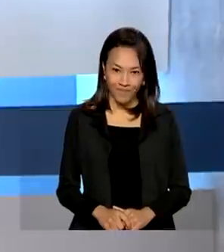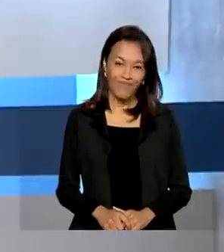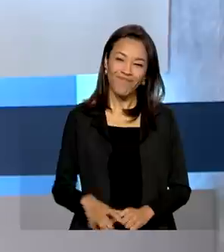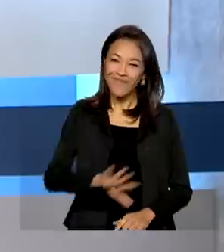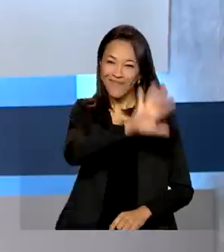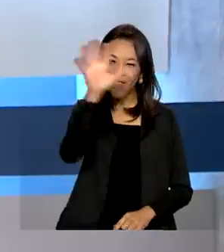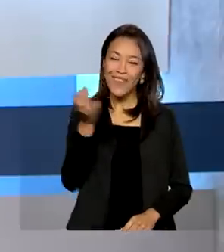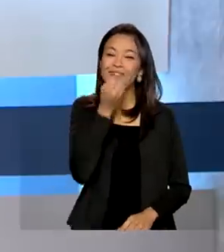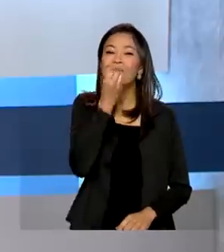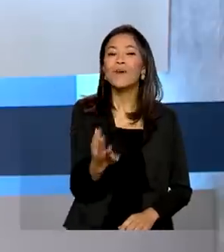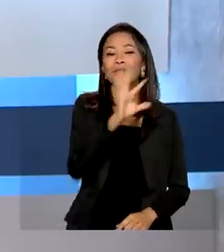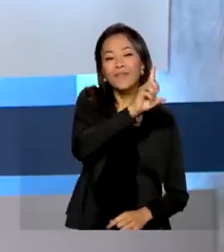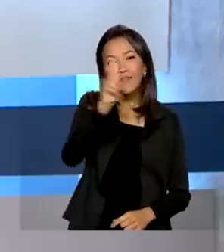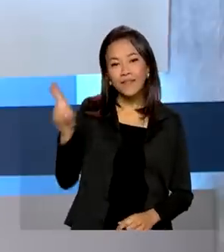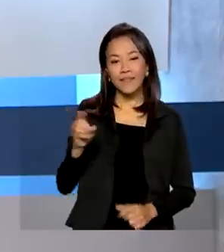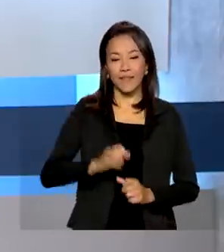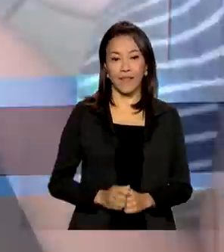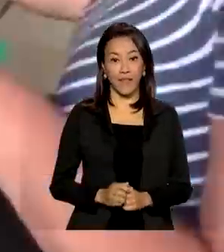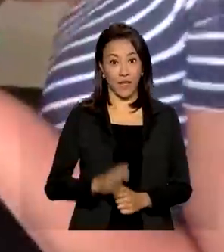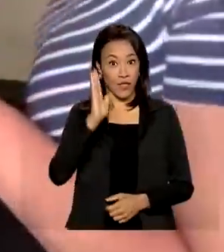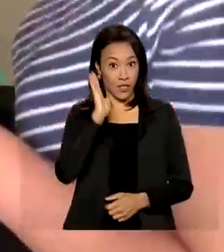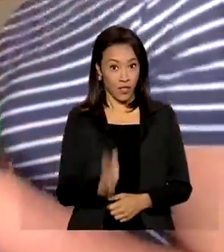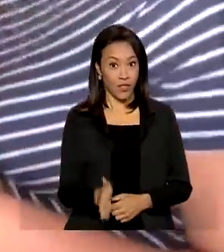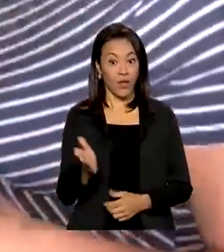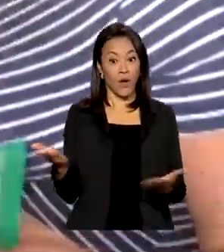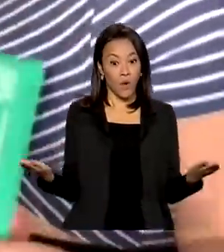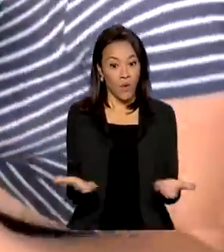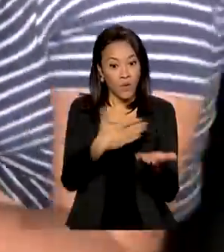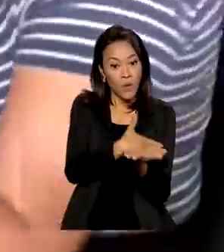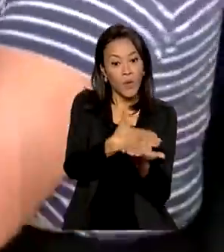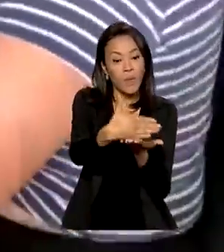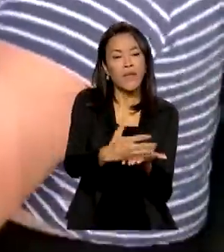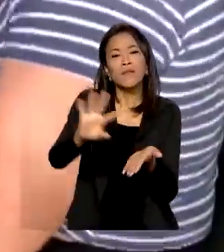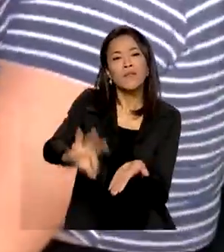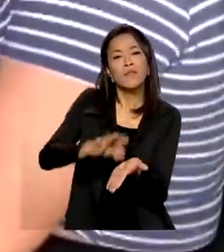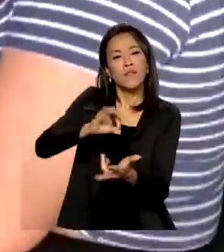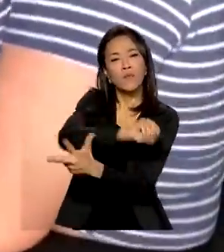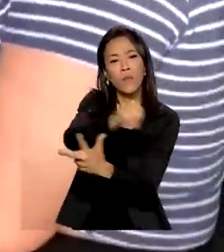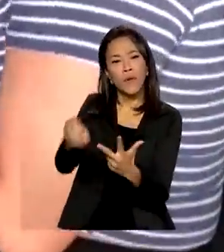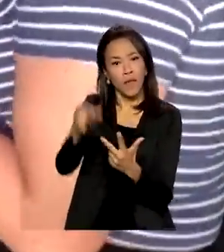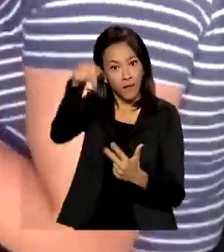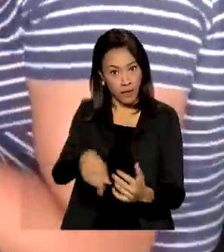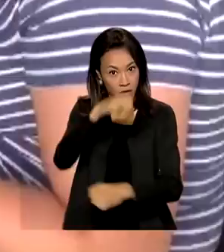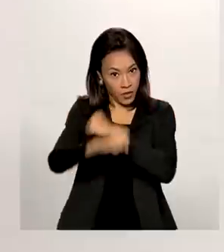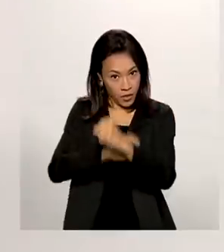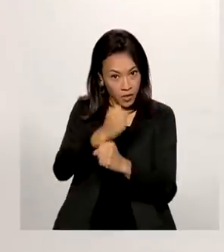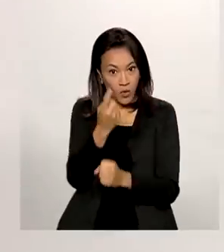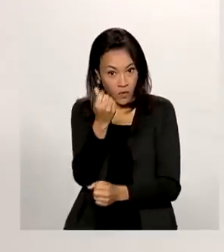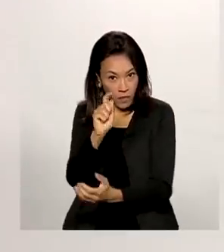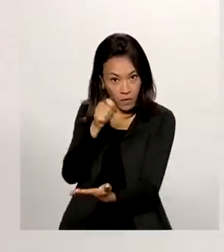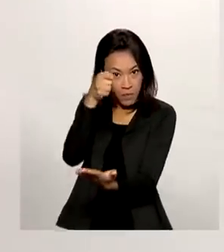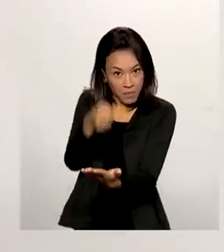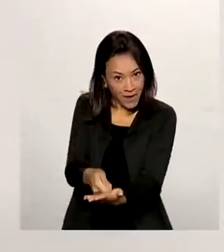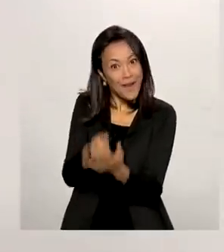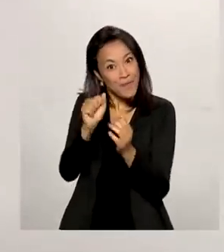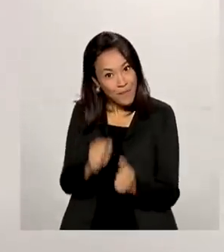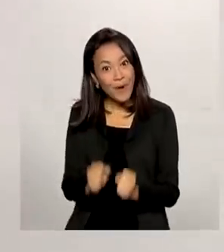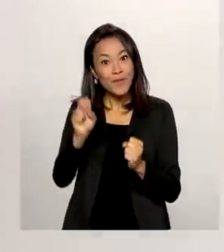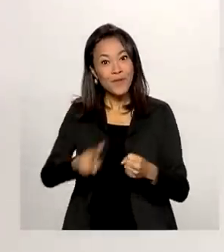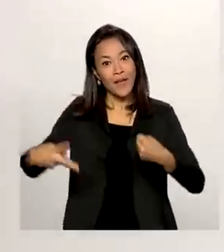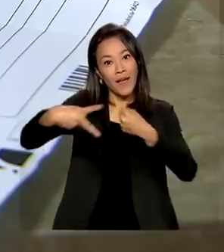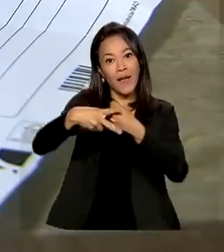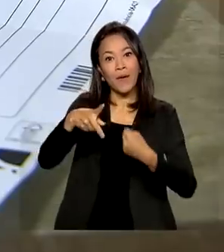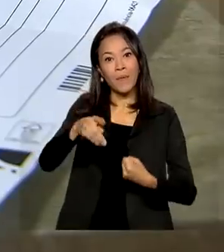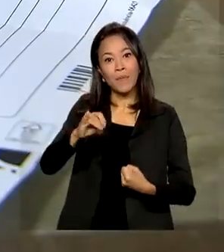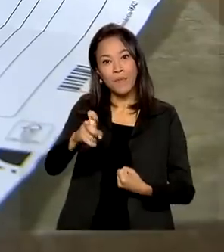Olá, bom dia! Começam hoje as inscrições para o Enem. Este ano a taxa pode ser paga com PIX ou cartão